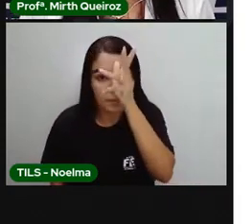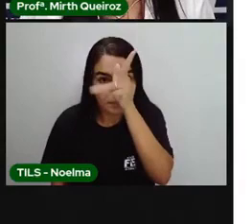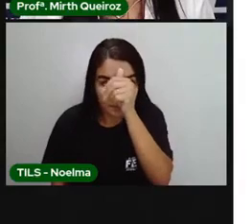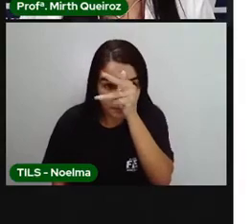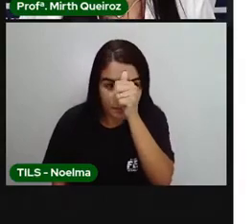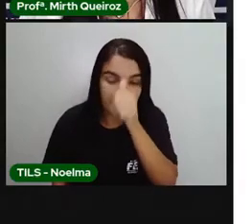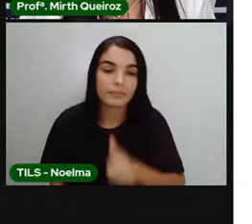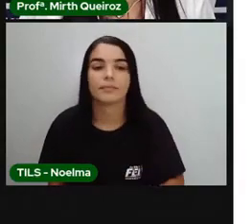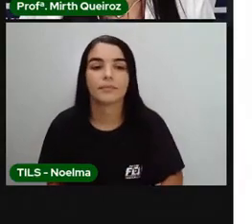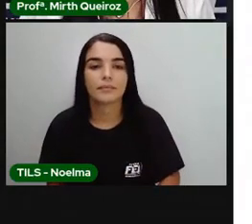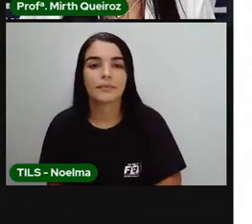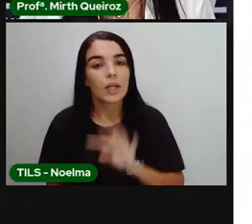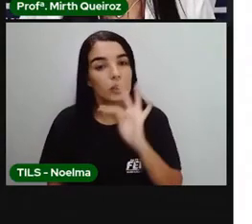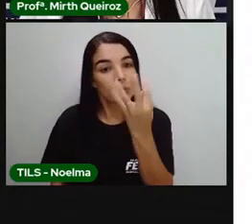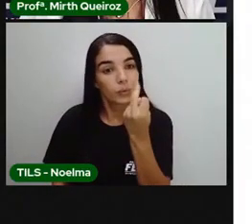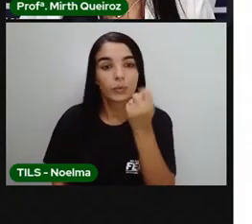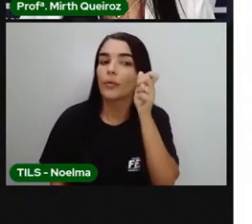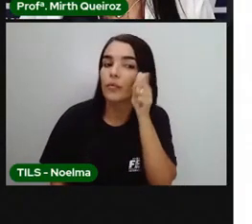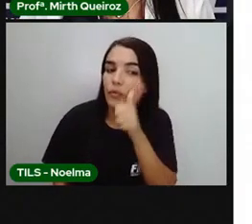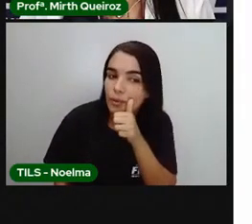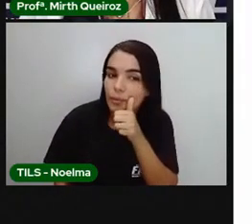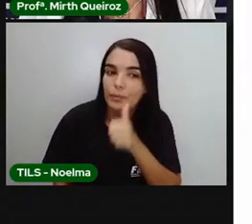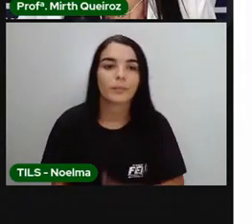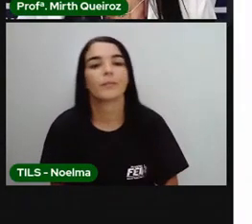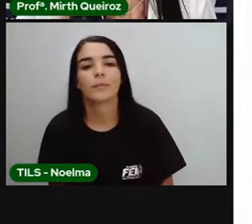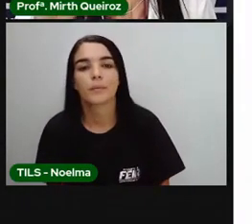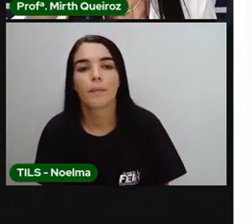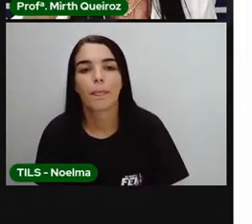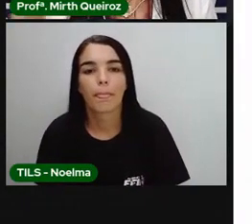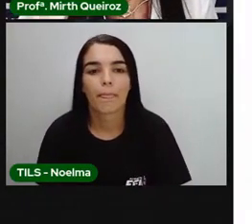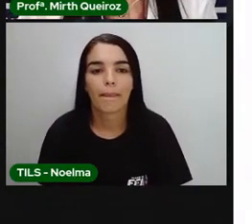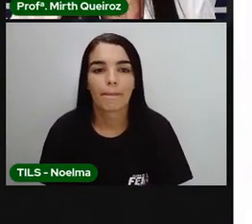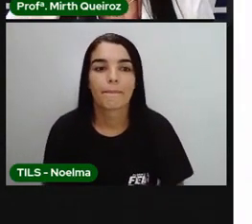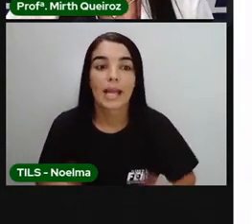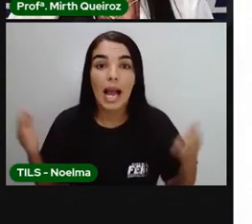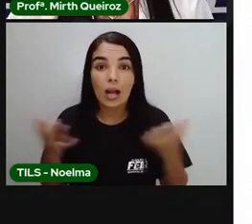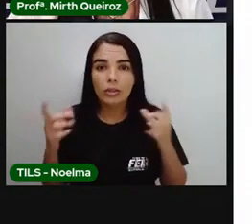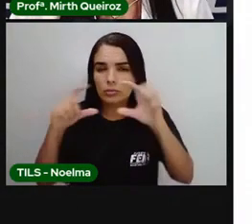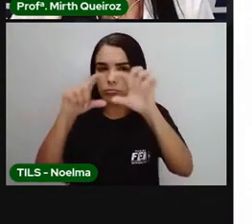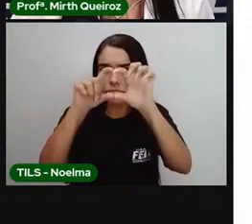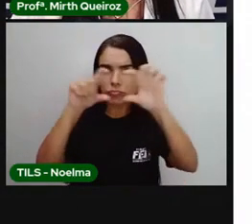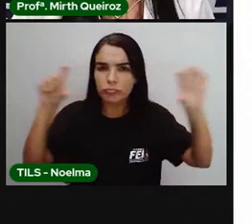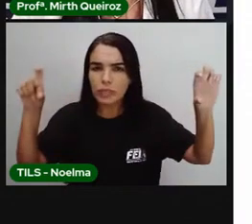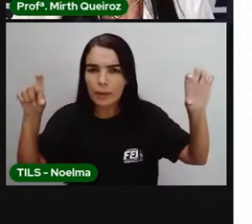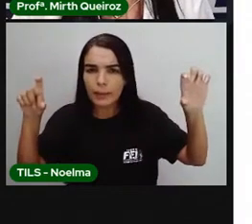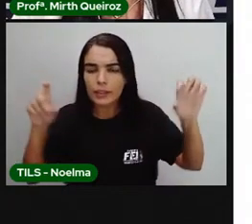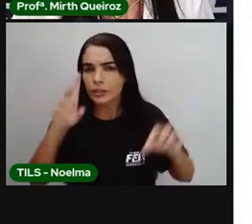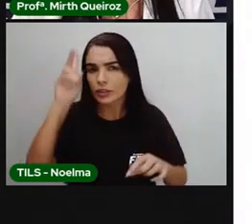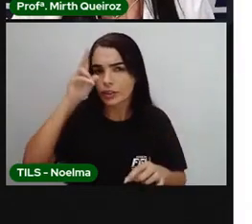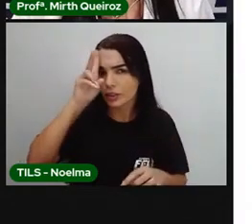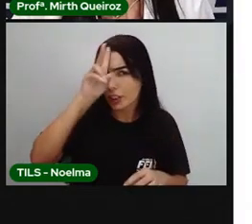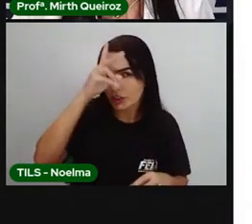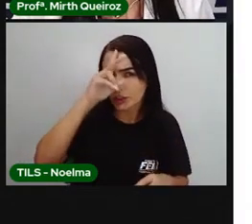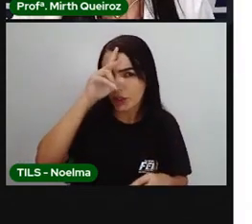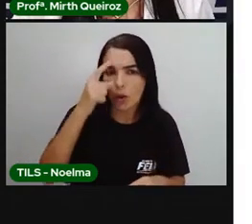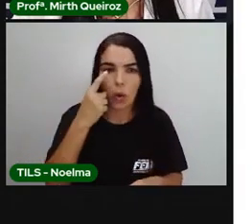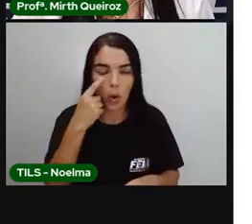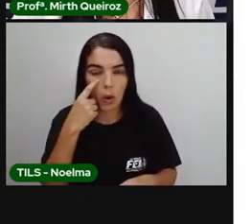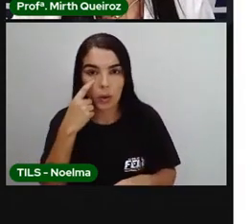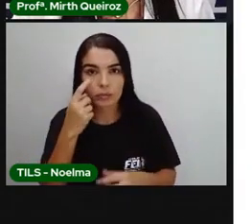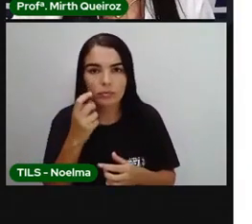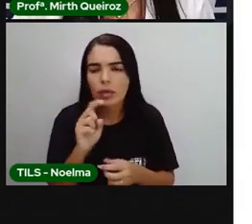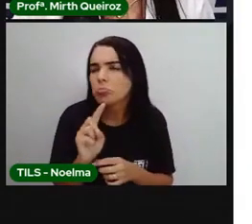Então, nós já vimos a história e pegamos um trechinho dela. Olha só. Certa